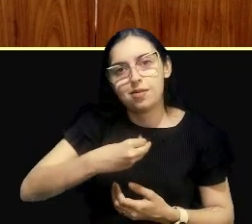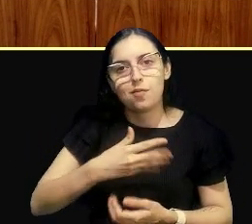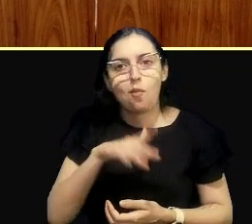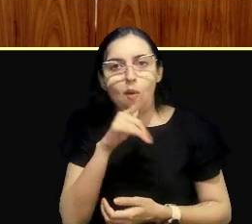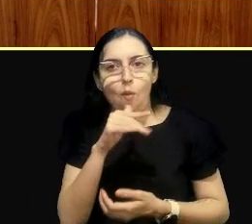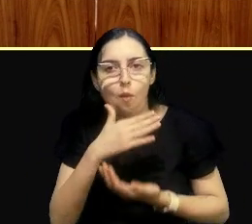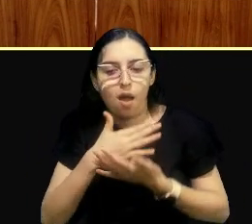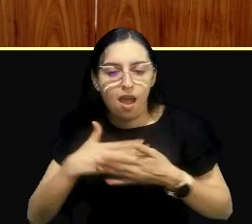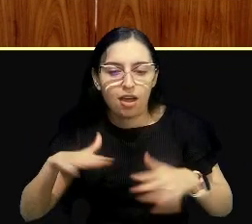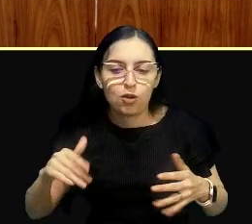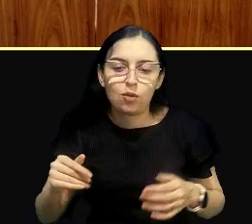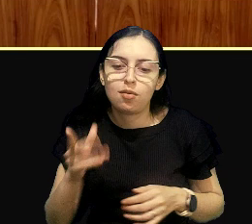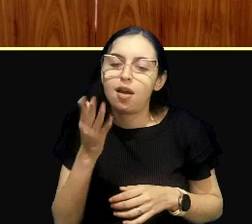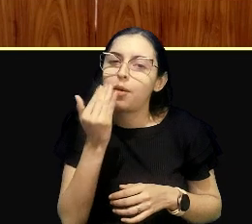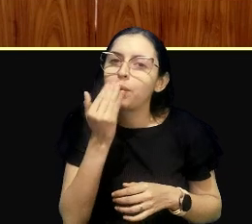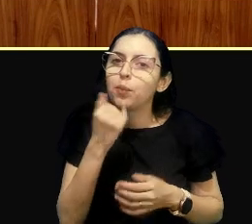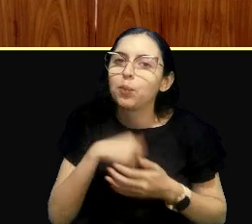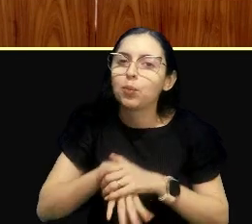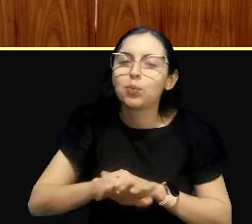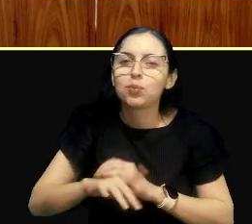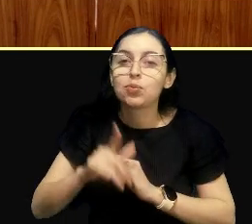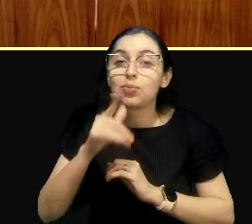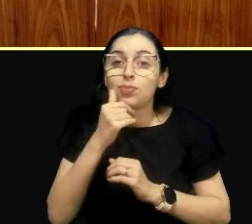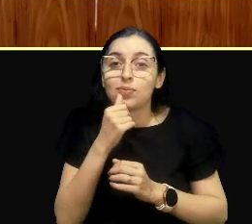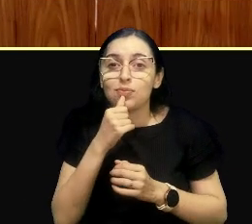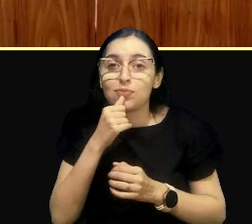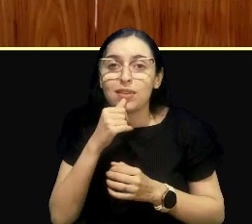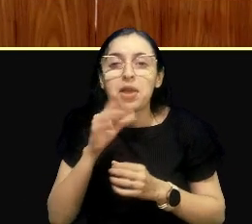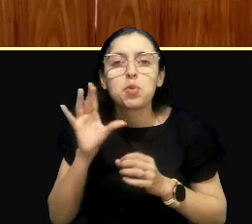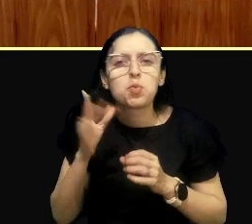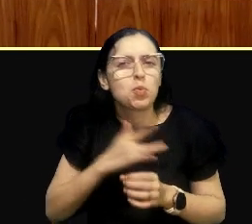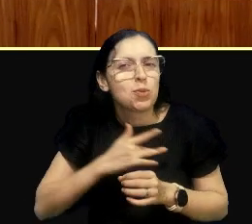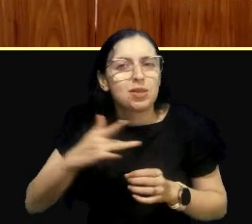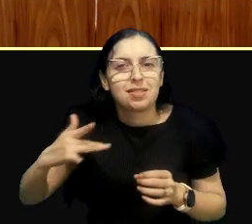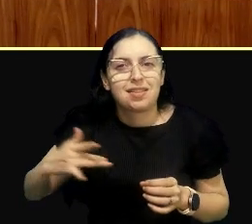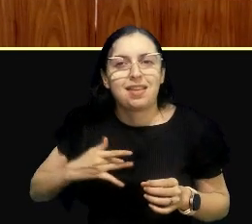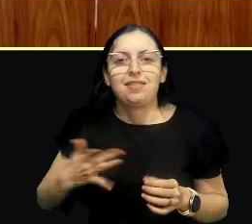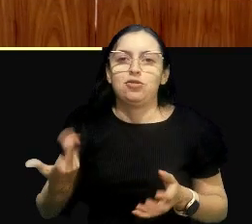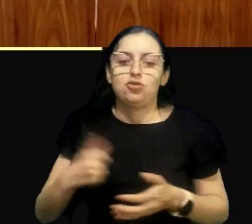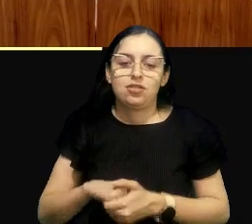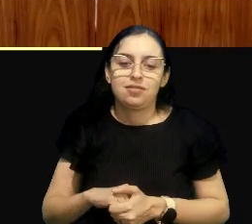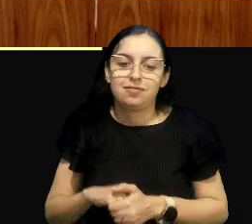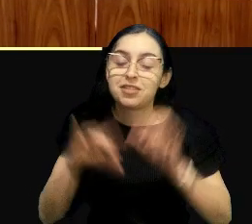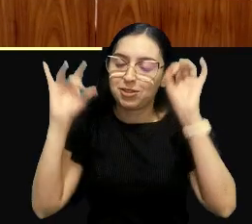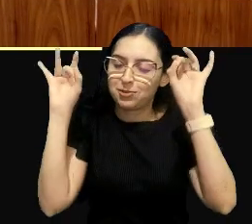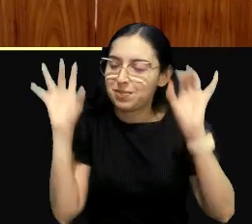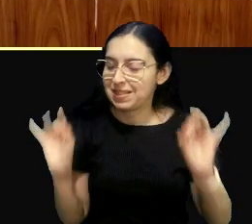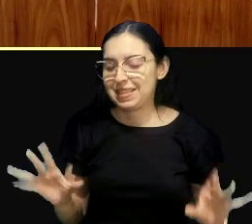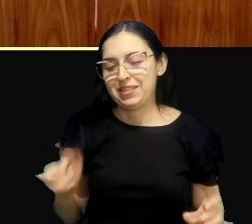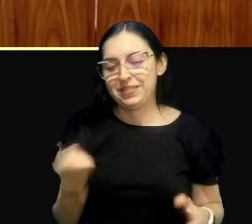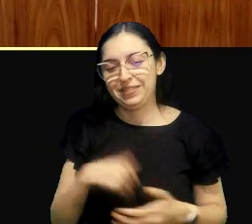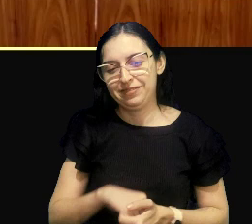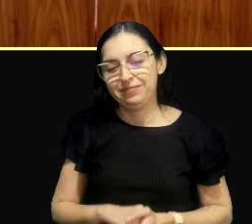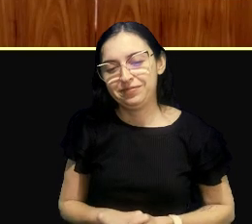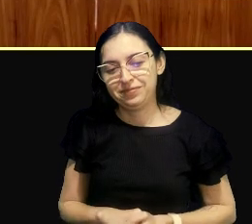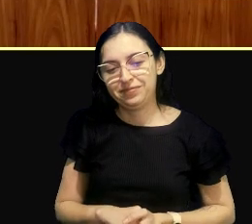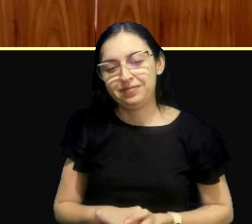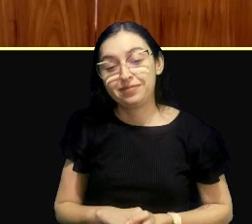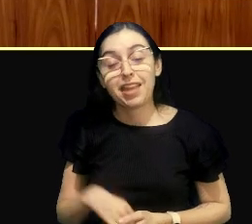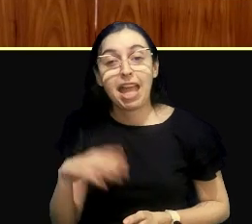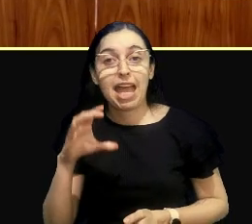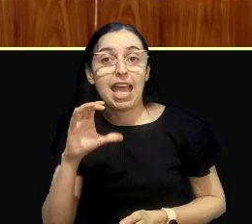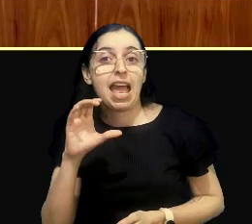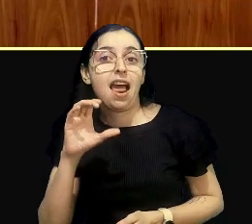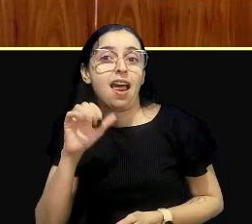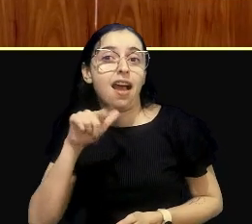ela beba sejam sempre muito sadias, muito potáveis. Classe especial. Classe especial,